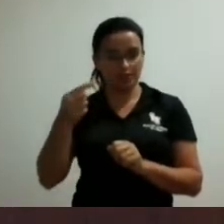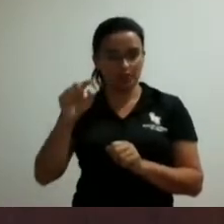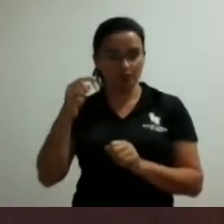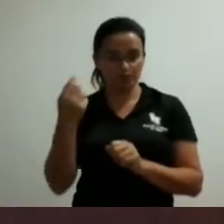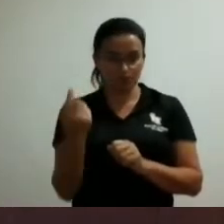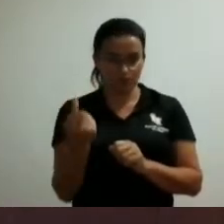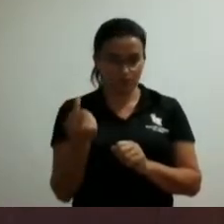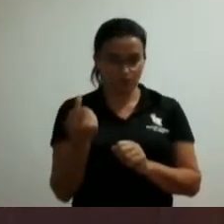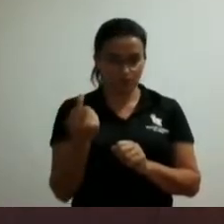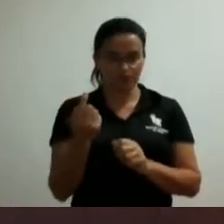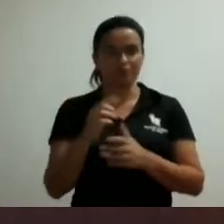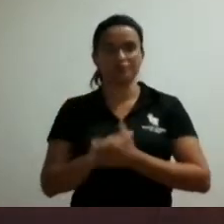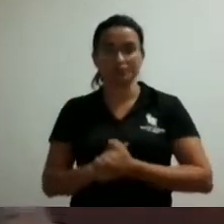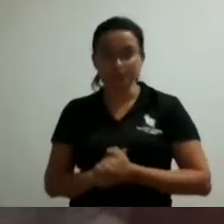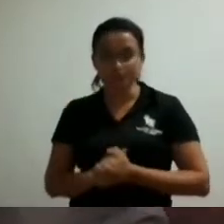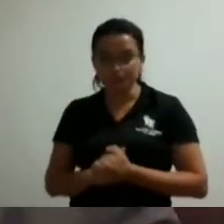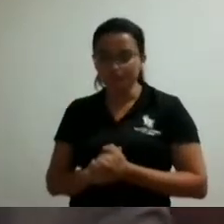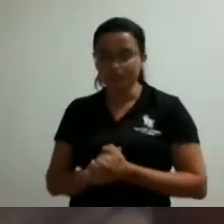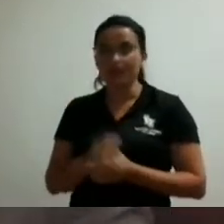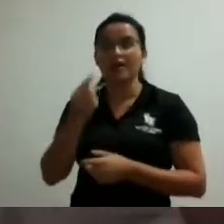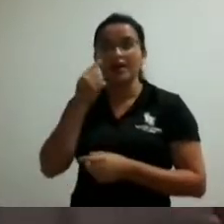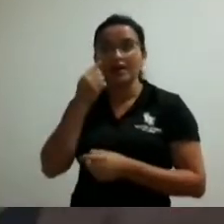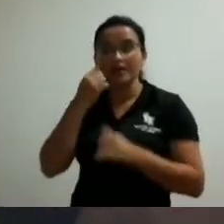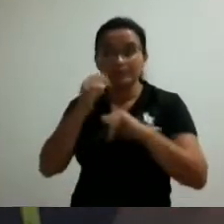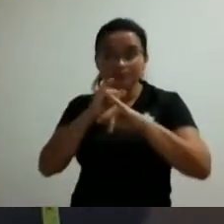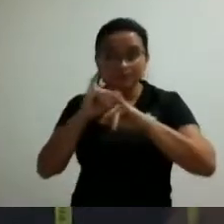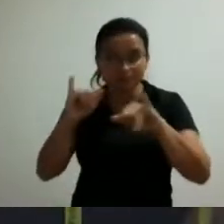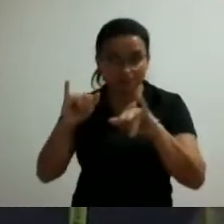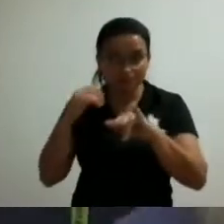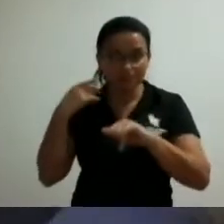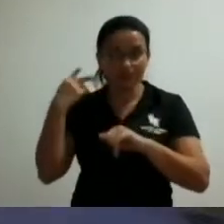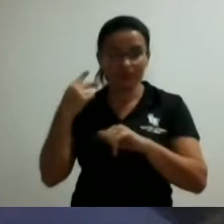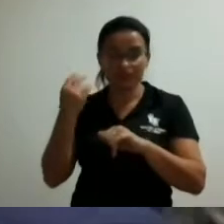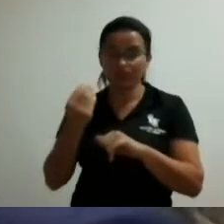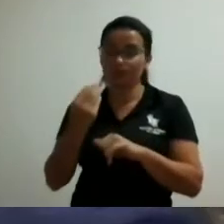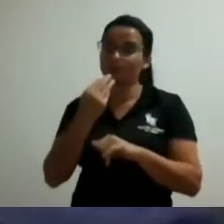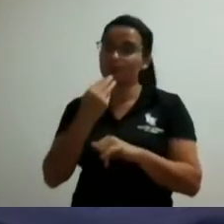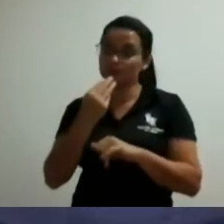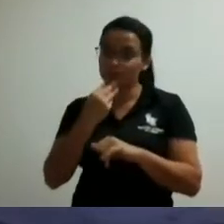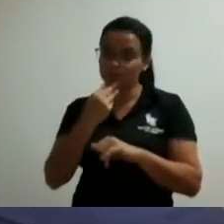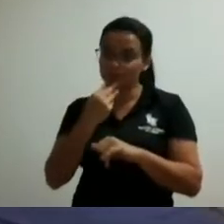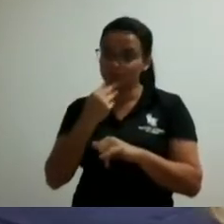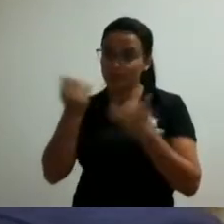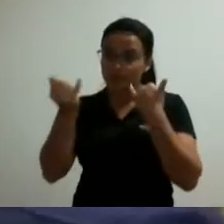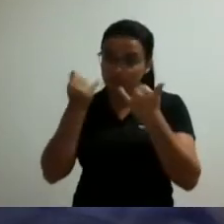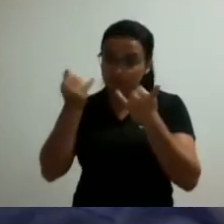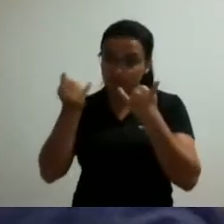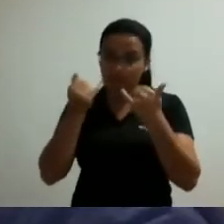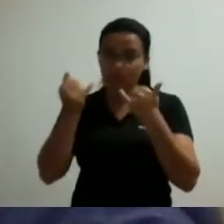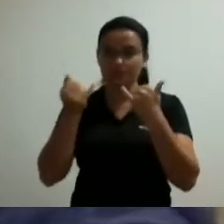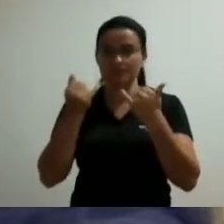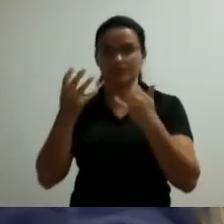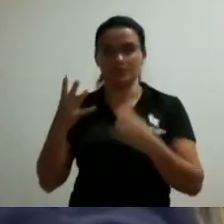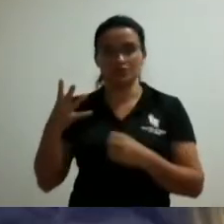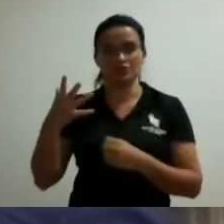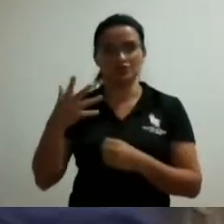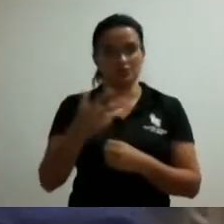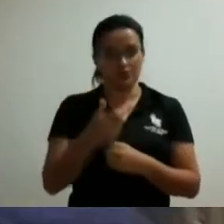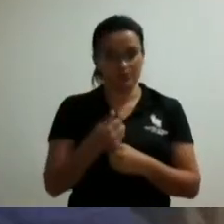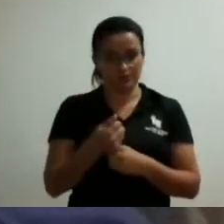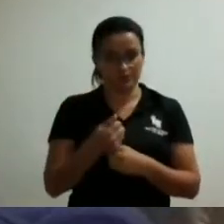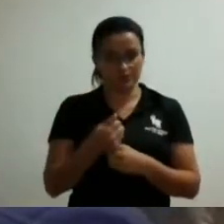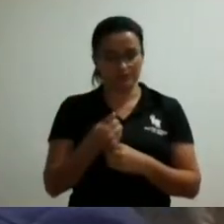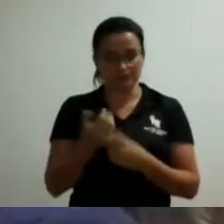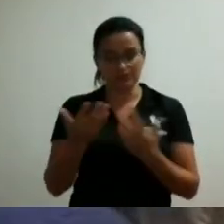Maurício Delgado a informação informação precisa de qualidade para que além de cuidados que todos